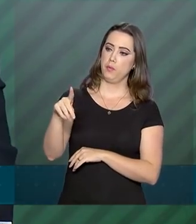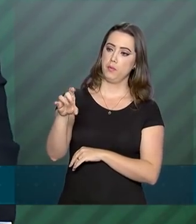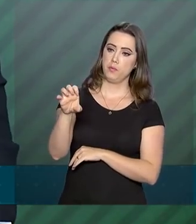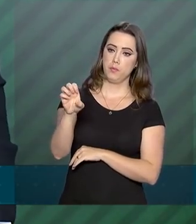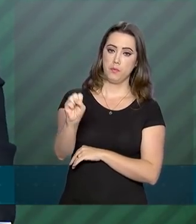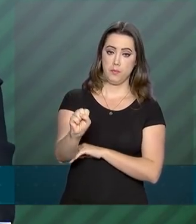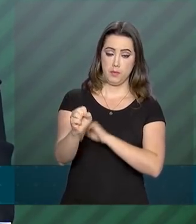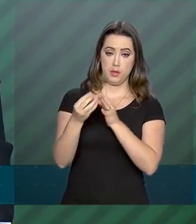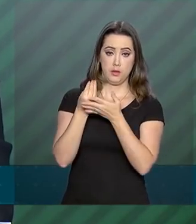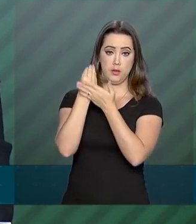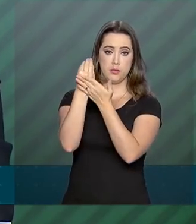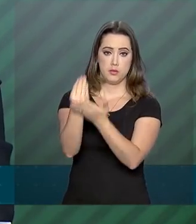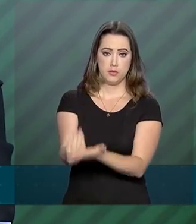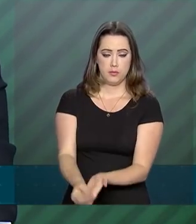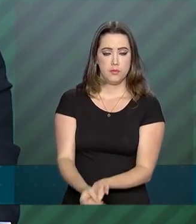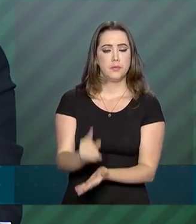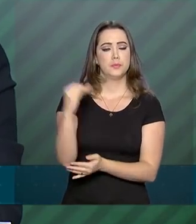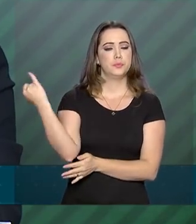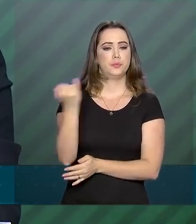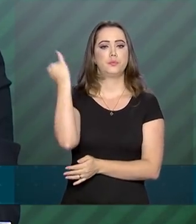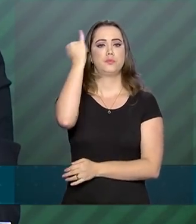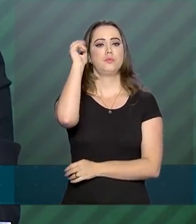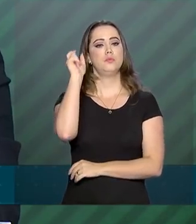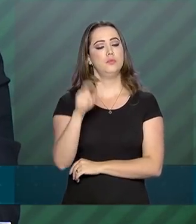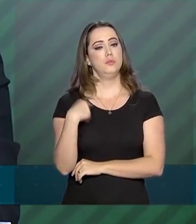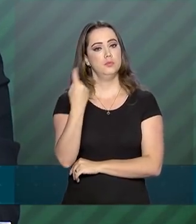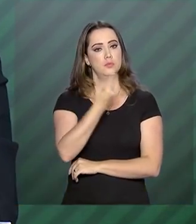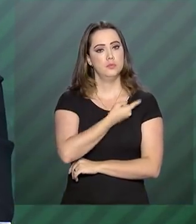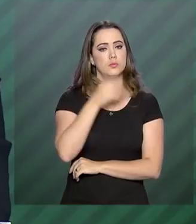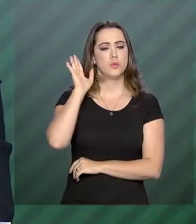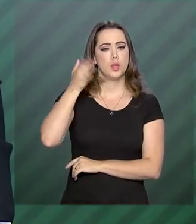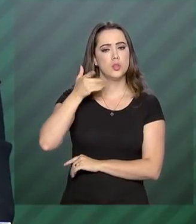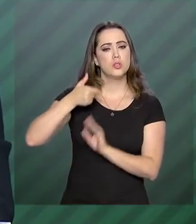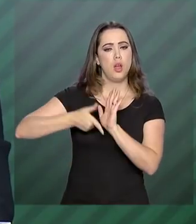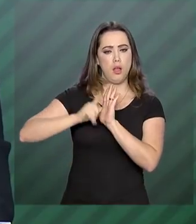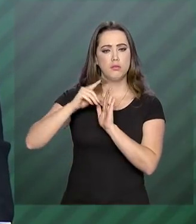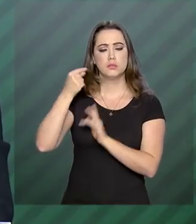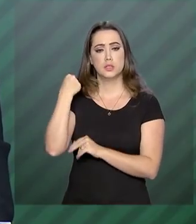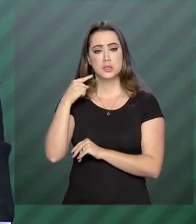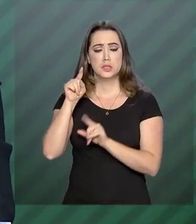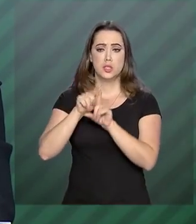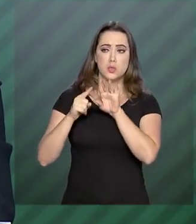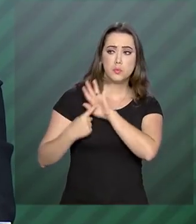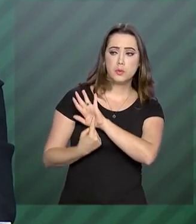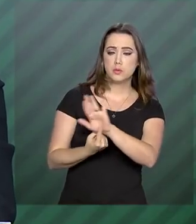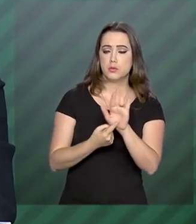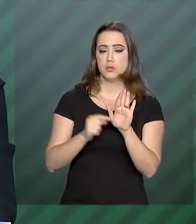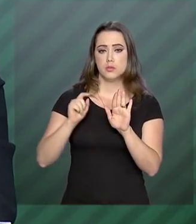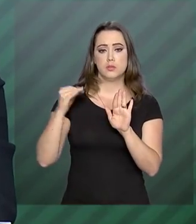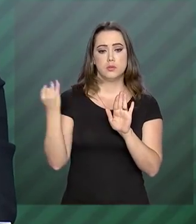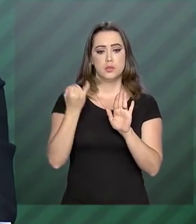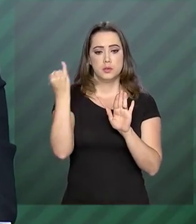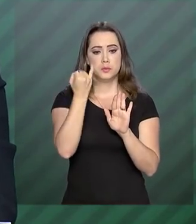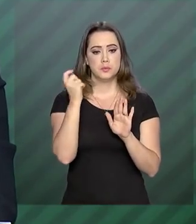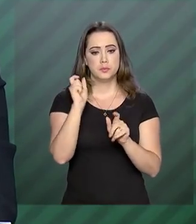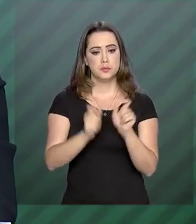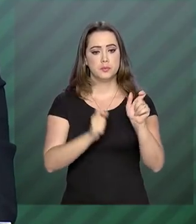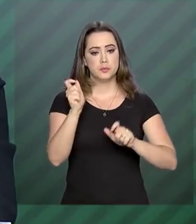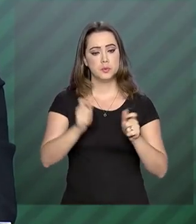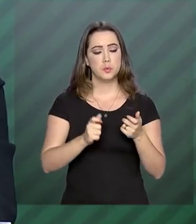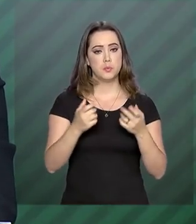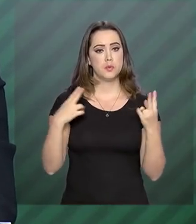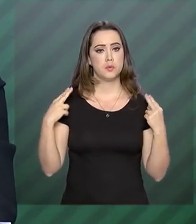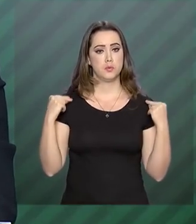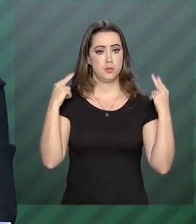Então, esse é um passo importante. Nós já tínhamos sinalizado isso para os